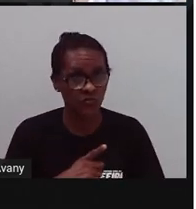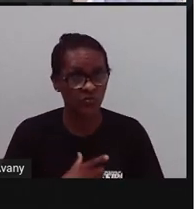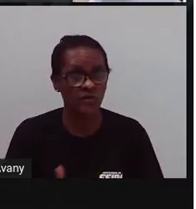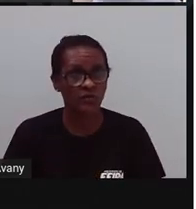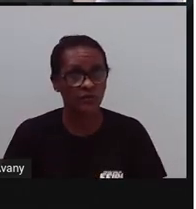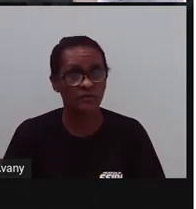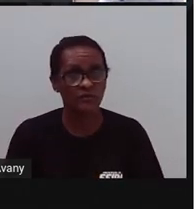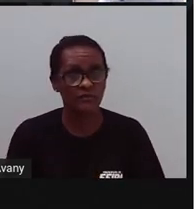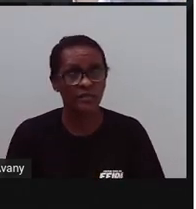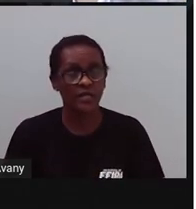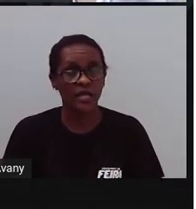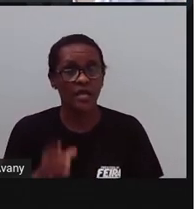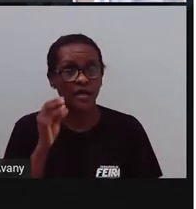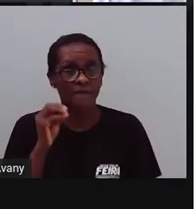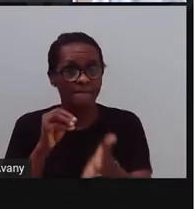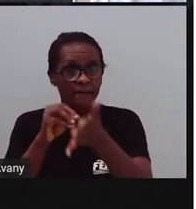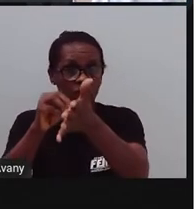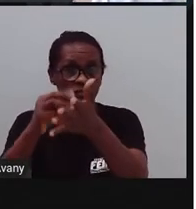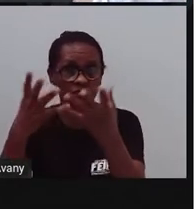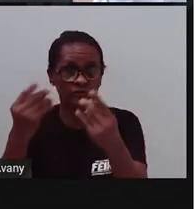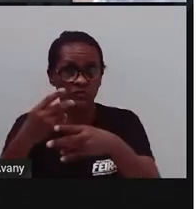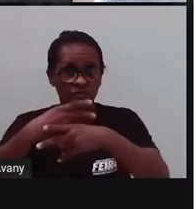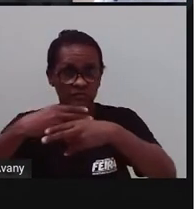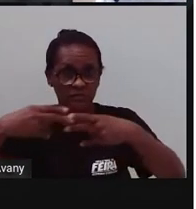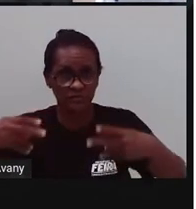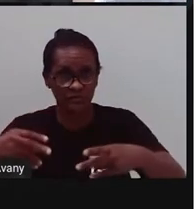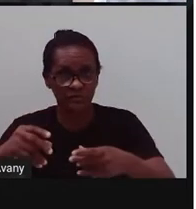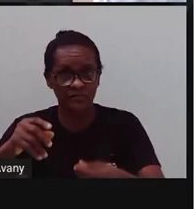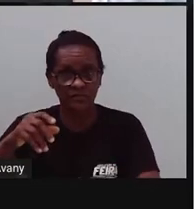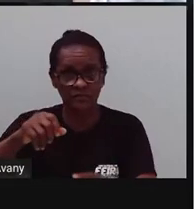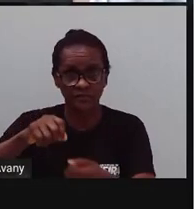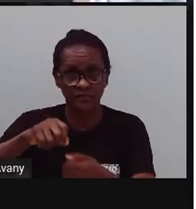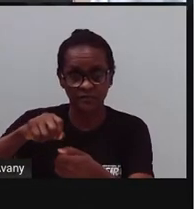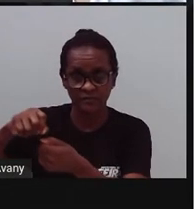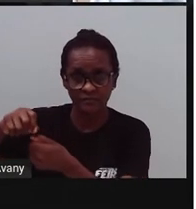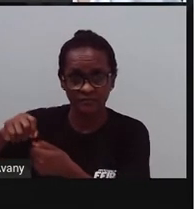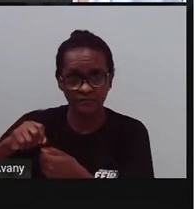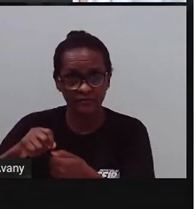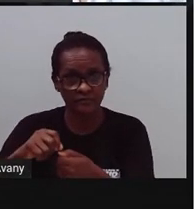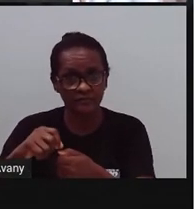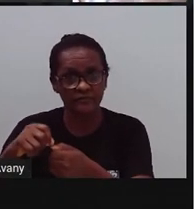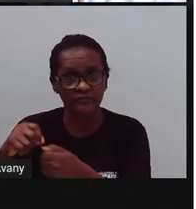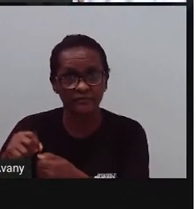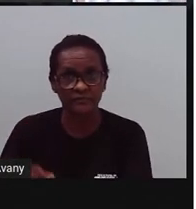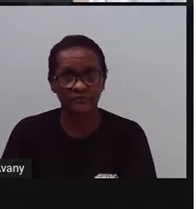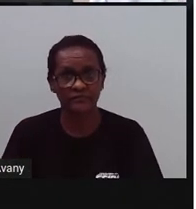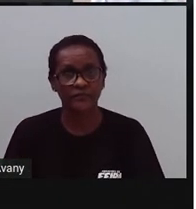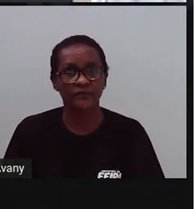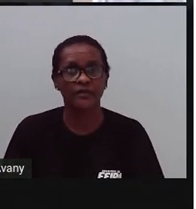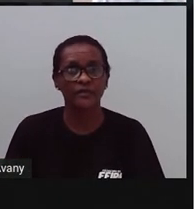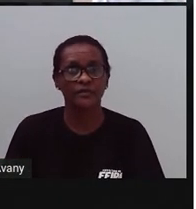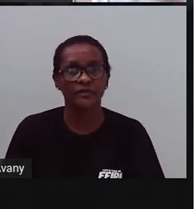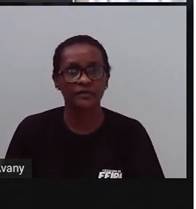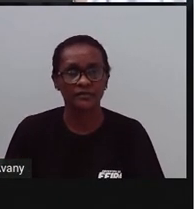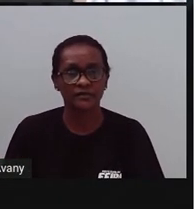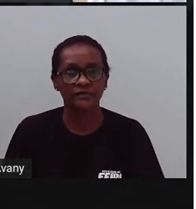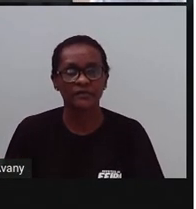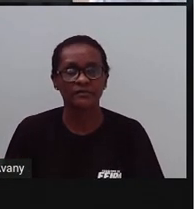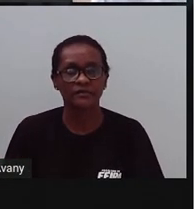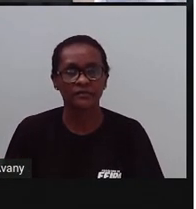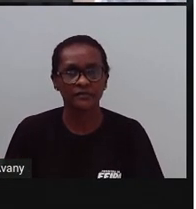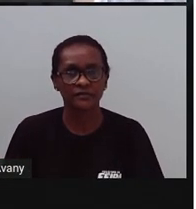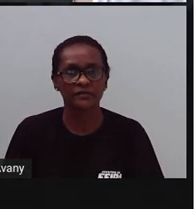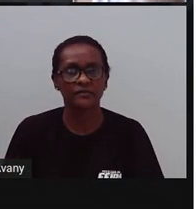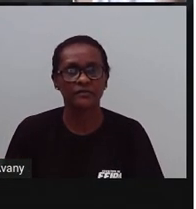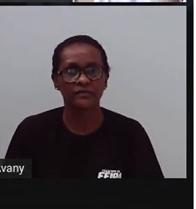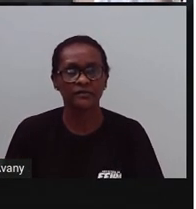diferenças, principalmente. Também tem um museu memorial, que ele resgata a história do surgimento